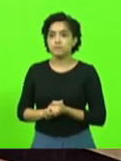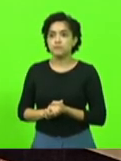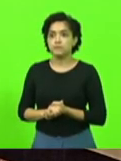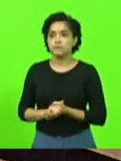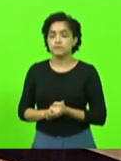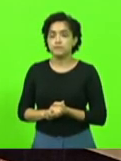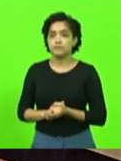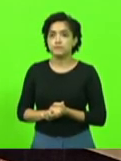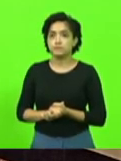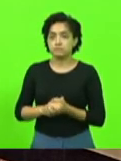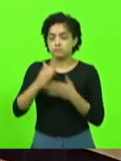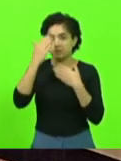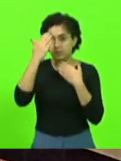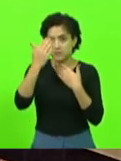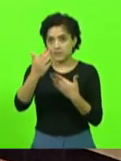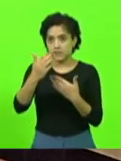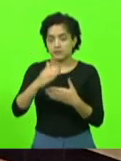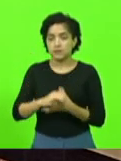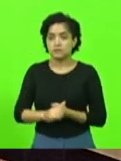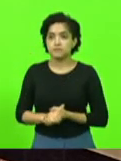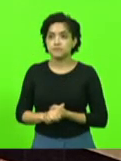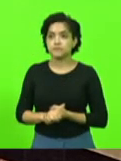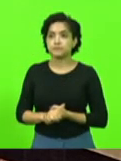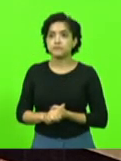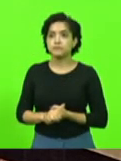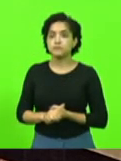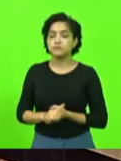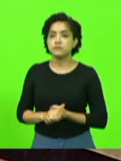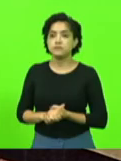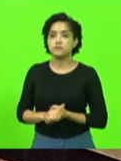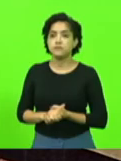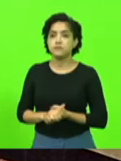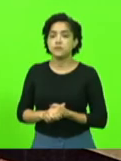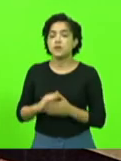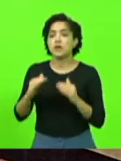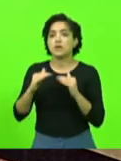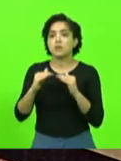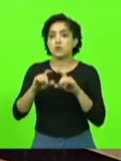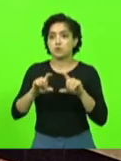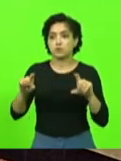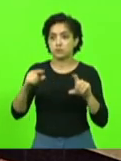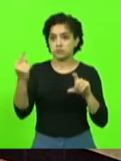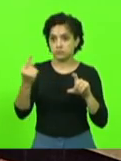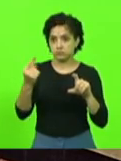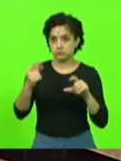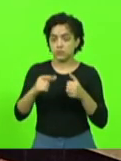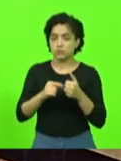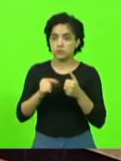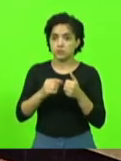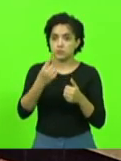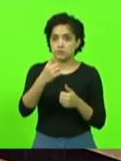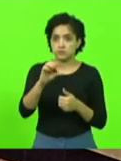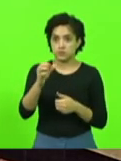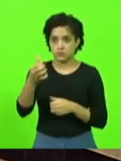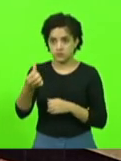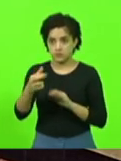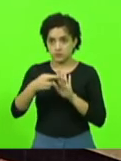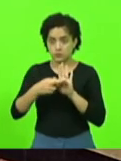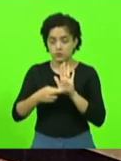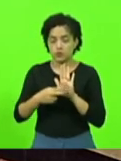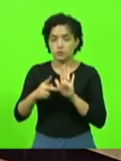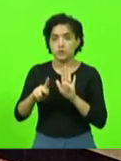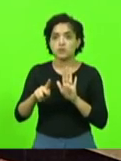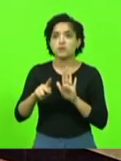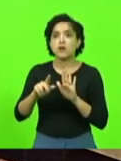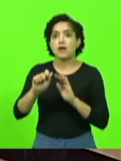Muito obrigado, deputado Ismael dos Santos. Em consonância com o parágrafo 1º do artigo nº 106 do Regimento Interno, dou